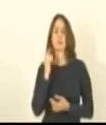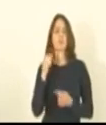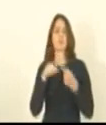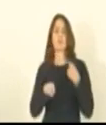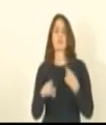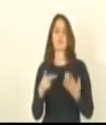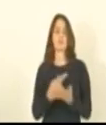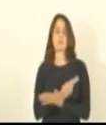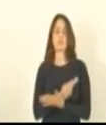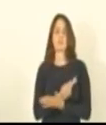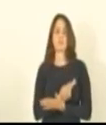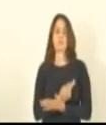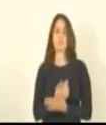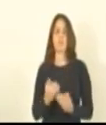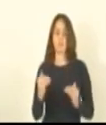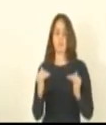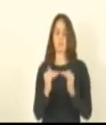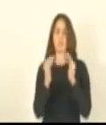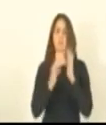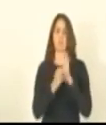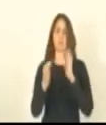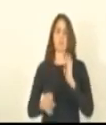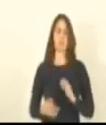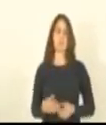concordo com o relator